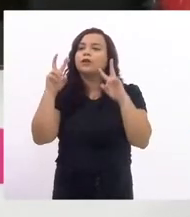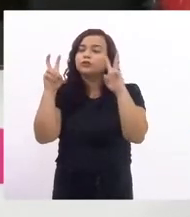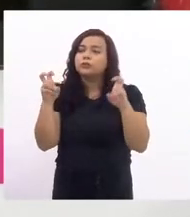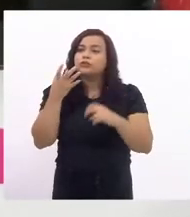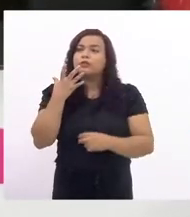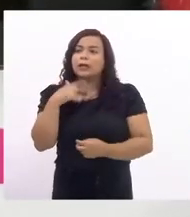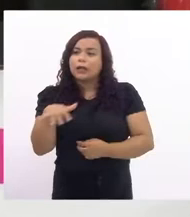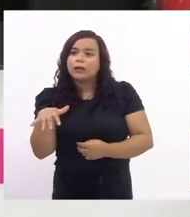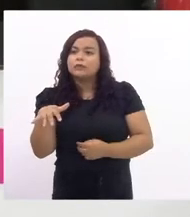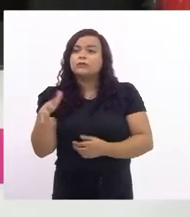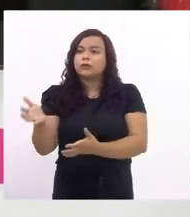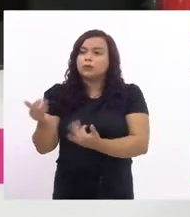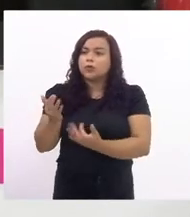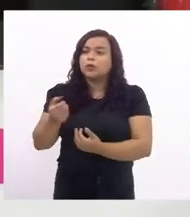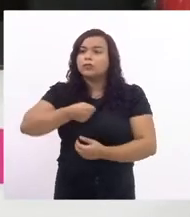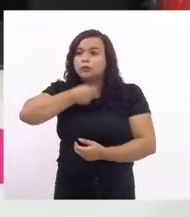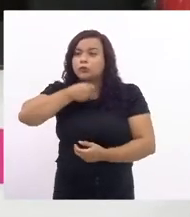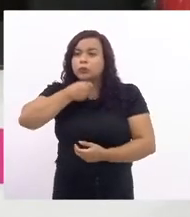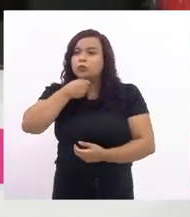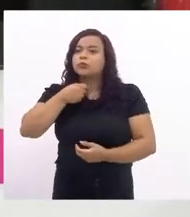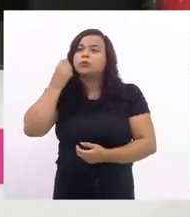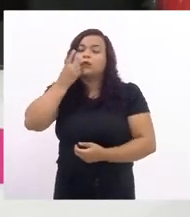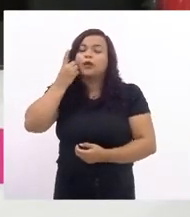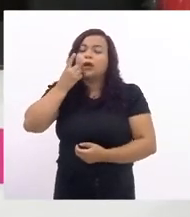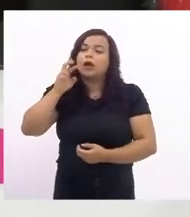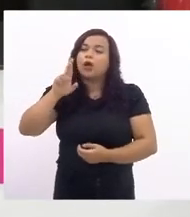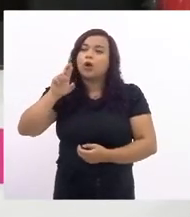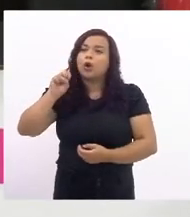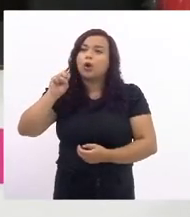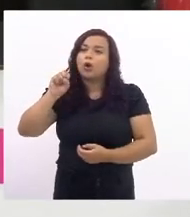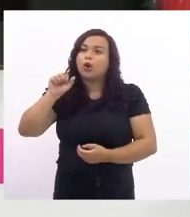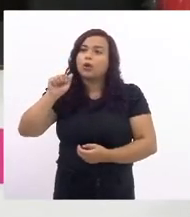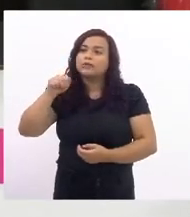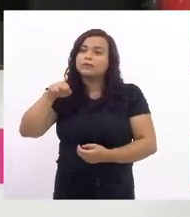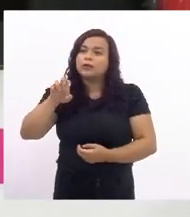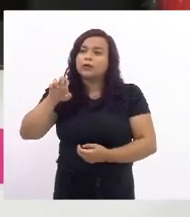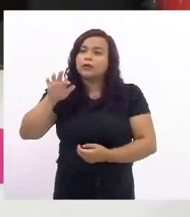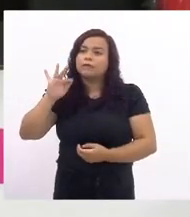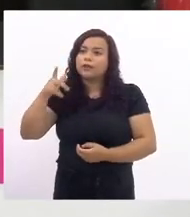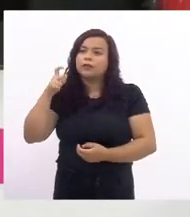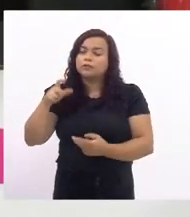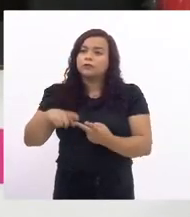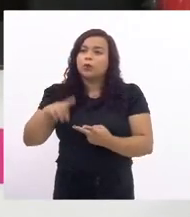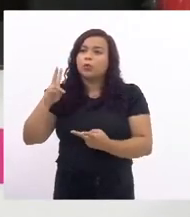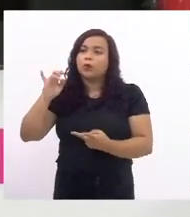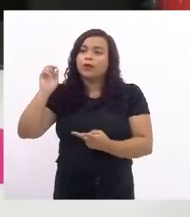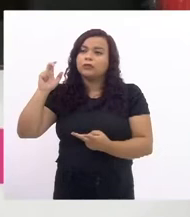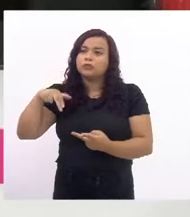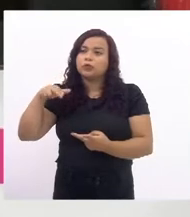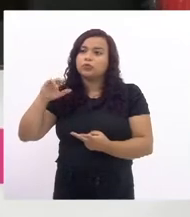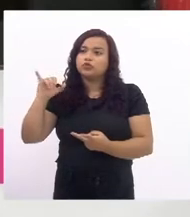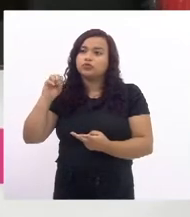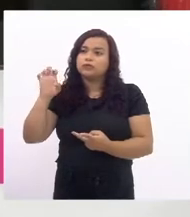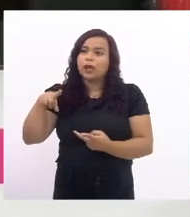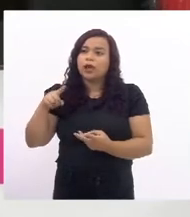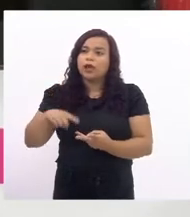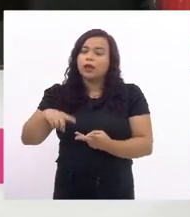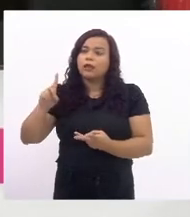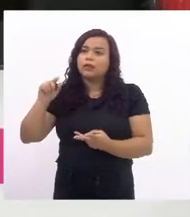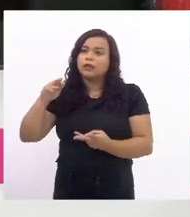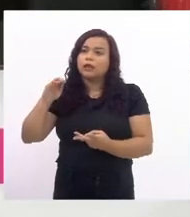deputada Rosane Félix deputado Wellington José deputado Daniel